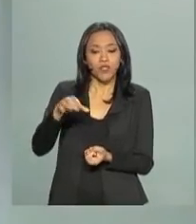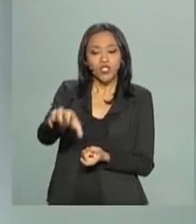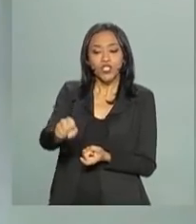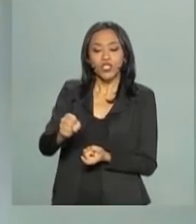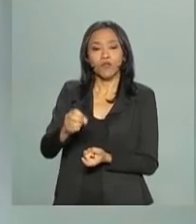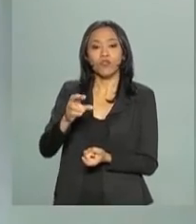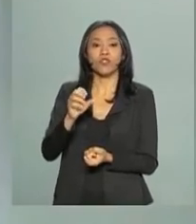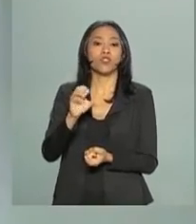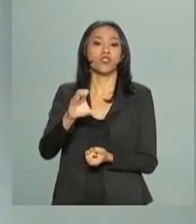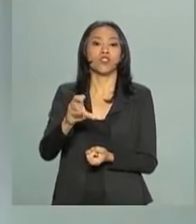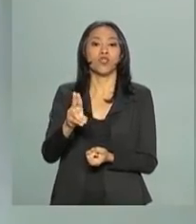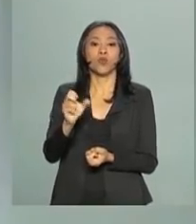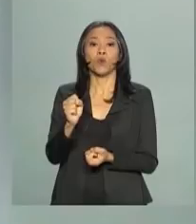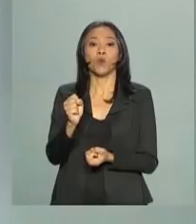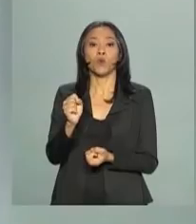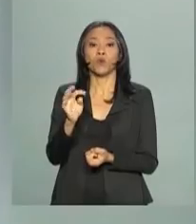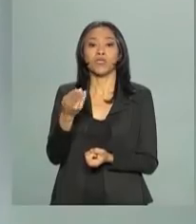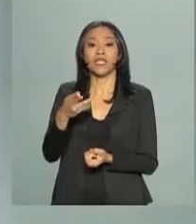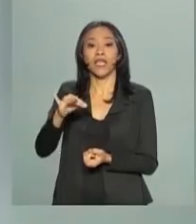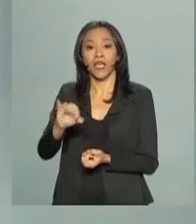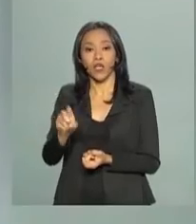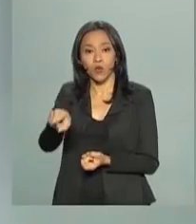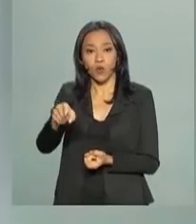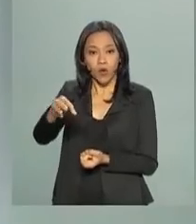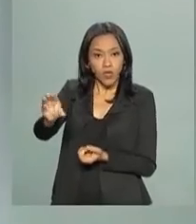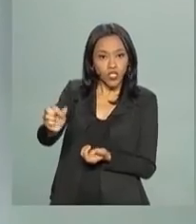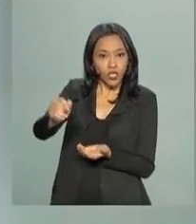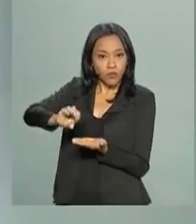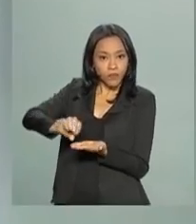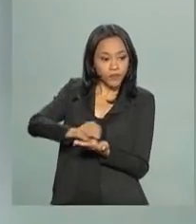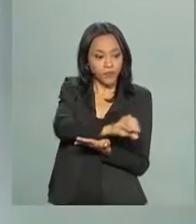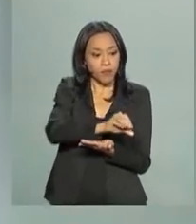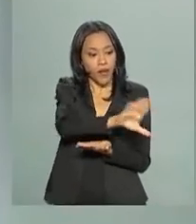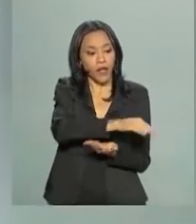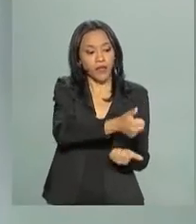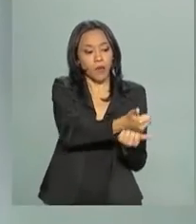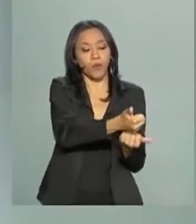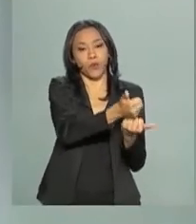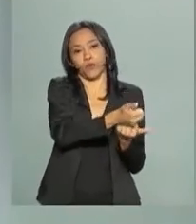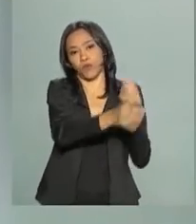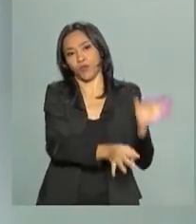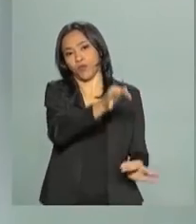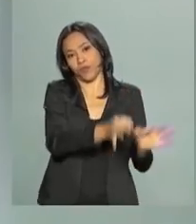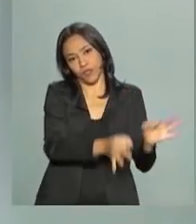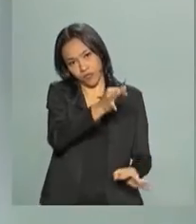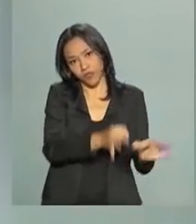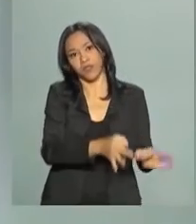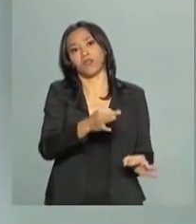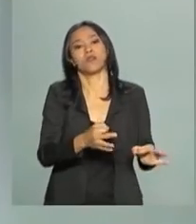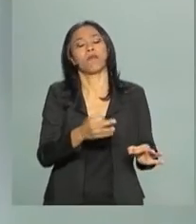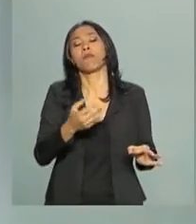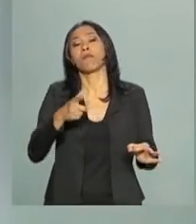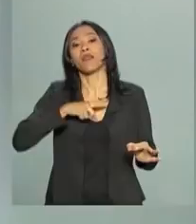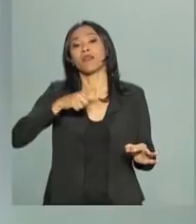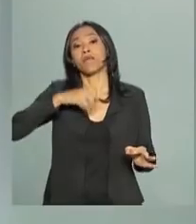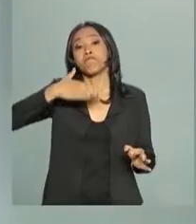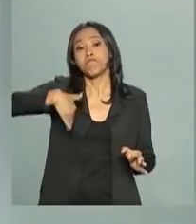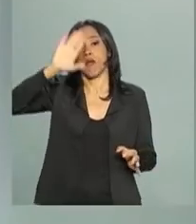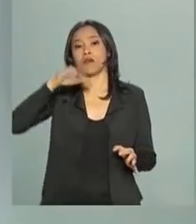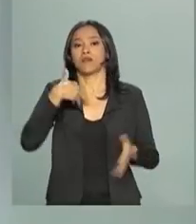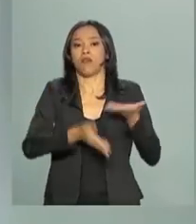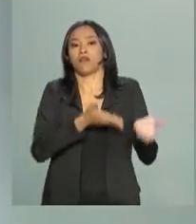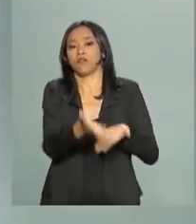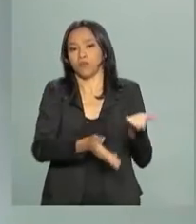e levar para a assistência jurídica. Para quê? Para trabalhar com um cenário de ampliação de atendimento nessa